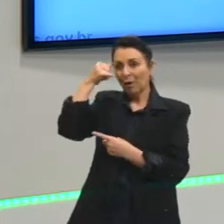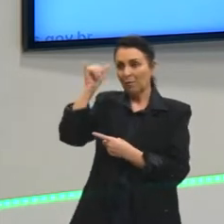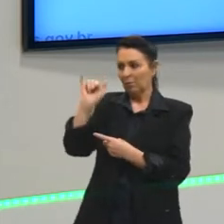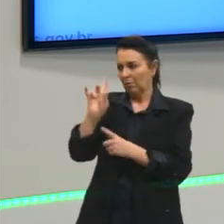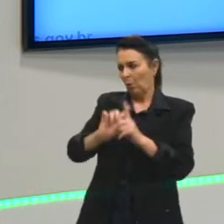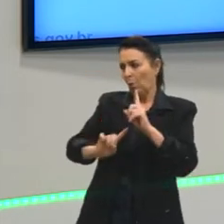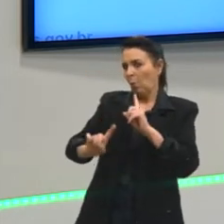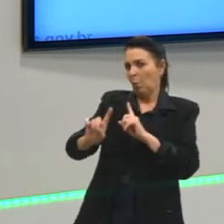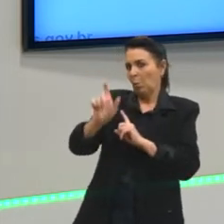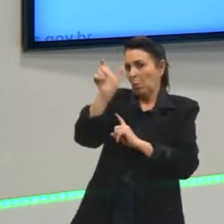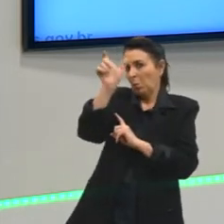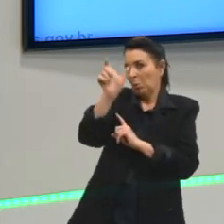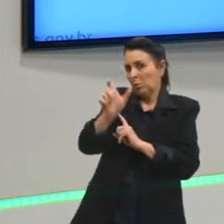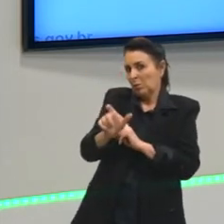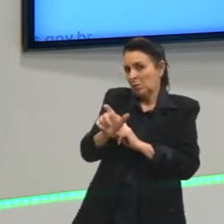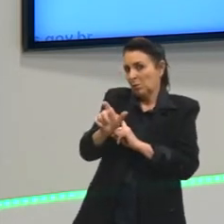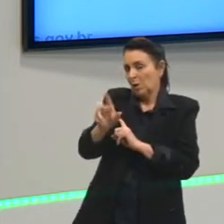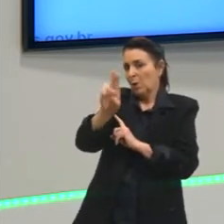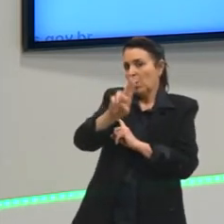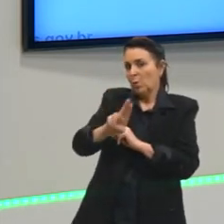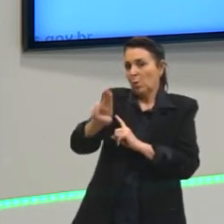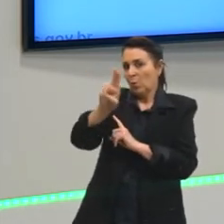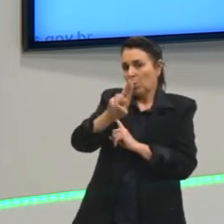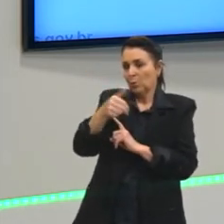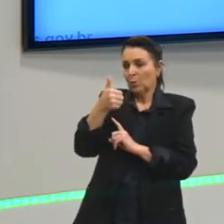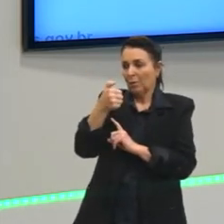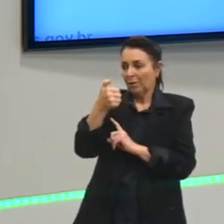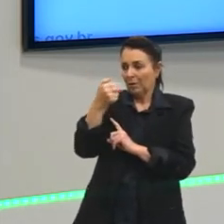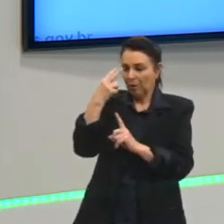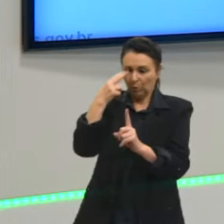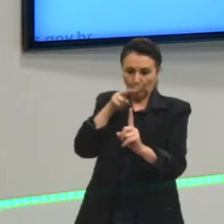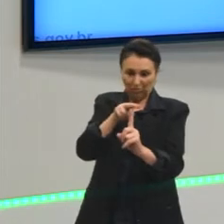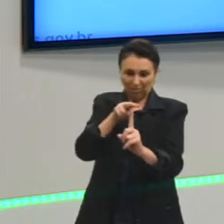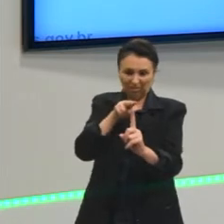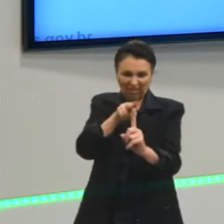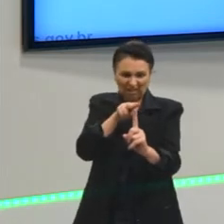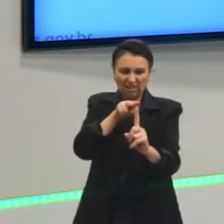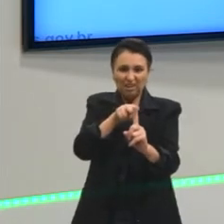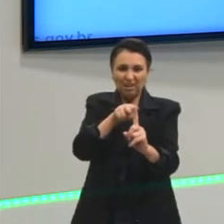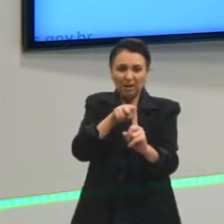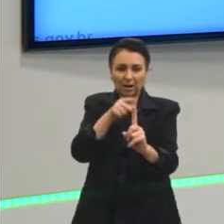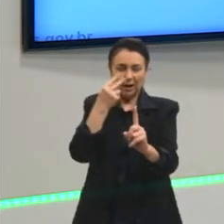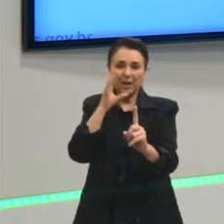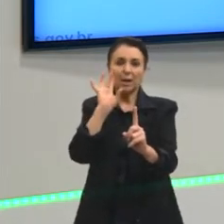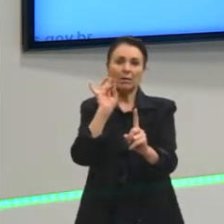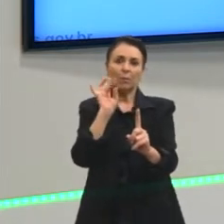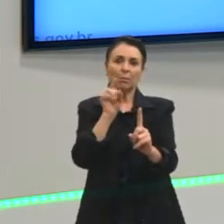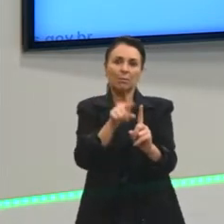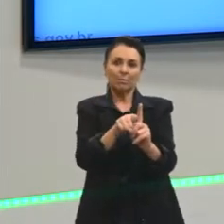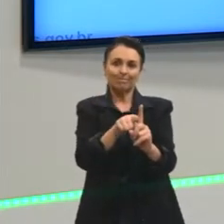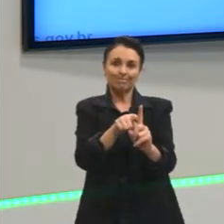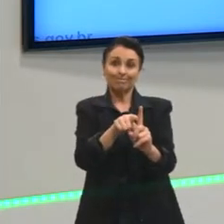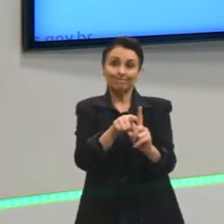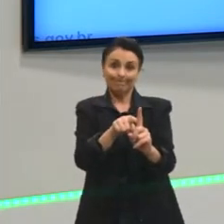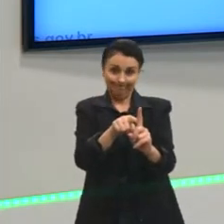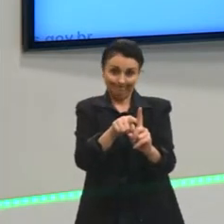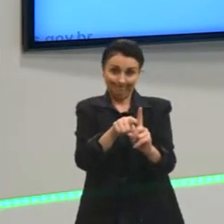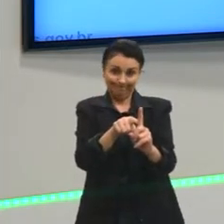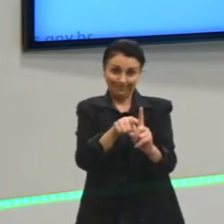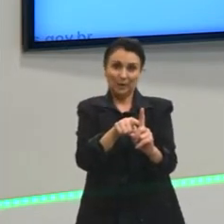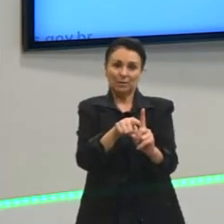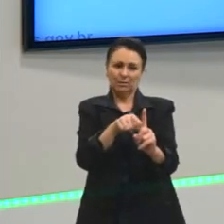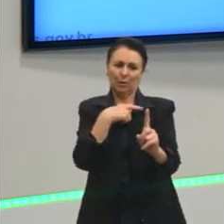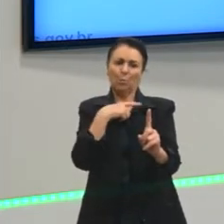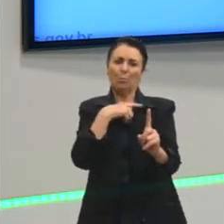alguém coloque uma caneta lá que não dê para ver e coloque uma cola, uma folha de papel,